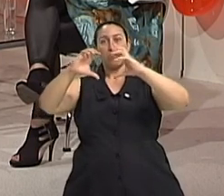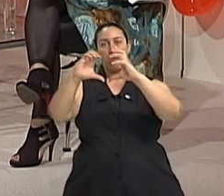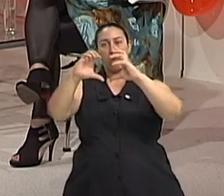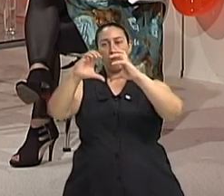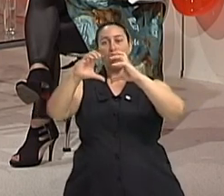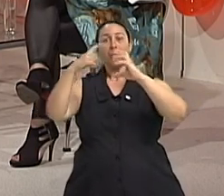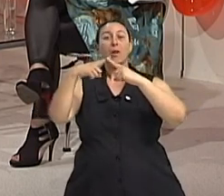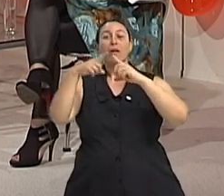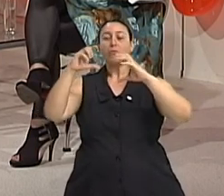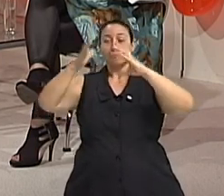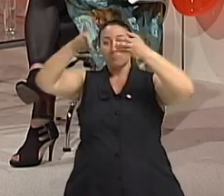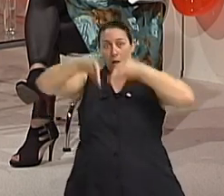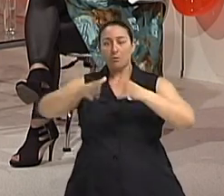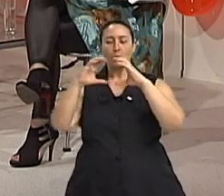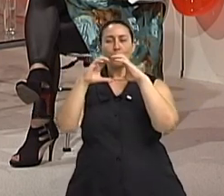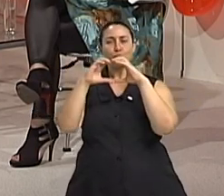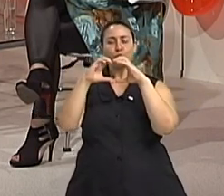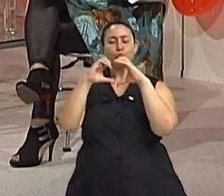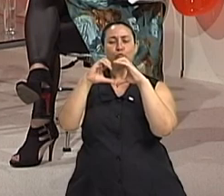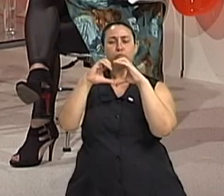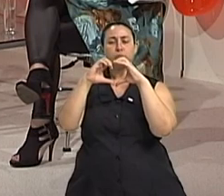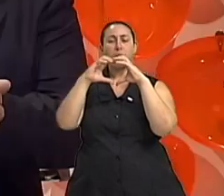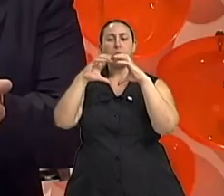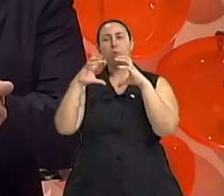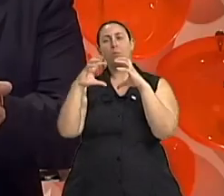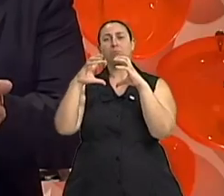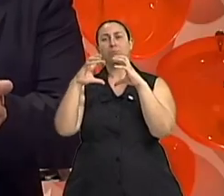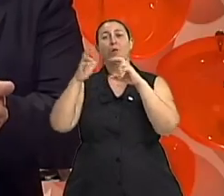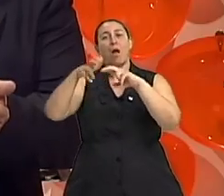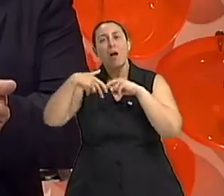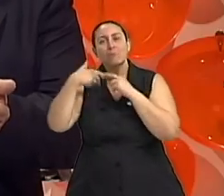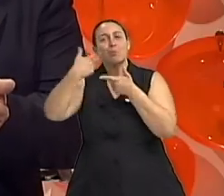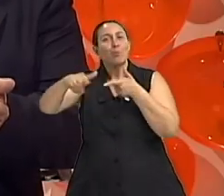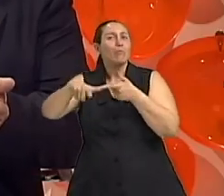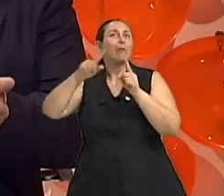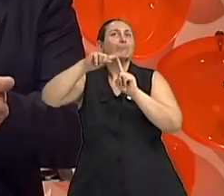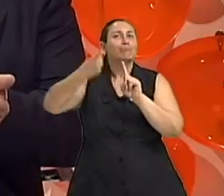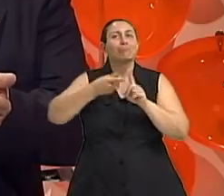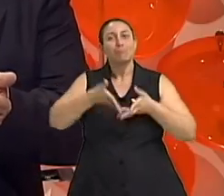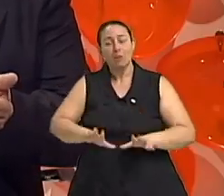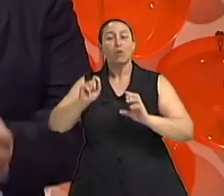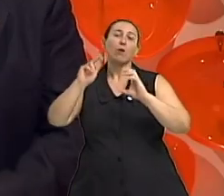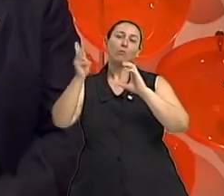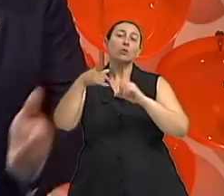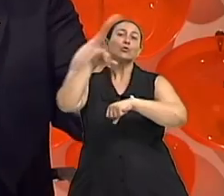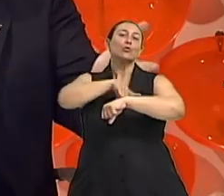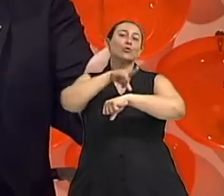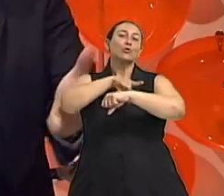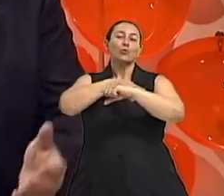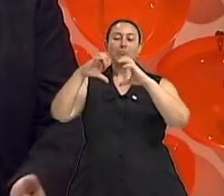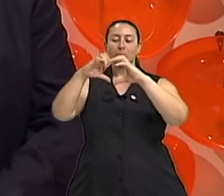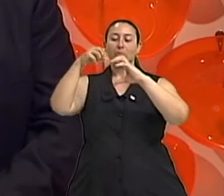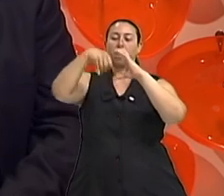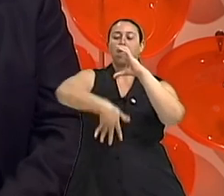dessa musculatura, e consequentemente os órgãos abdominais tenderem a entrar pelo canal. Isso